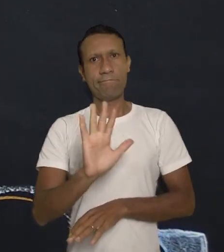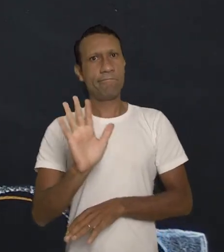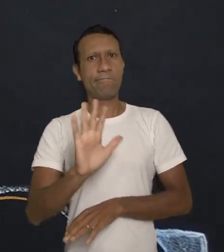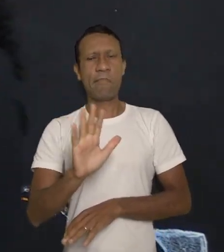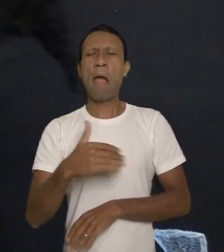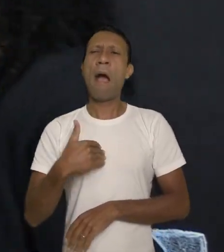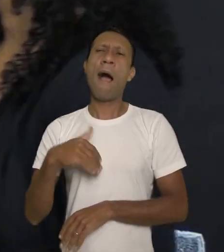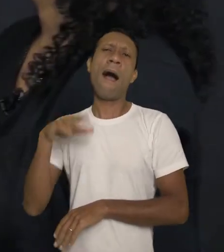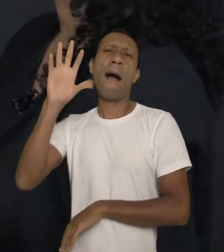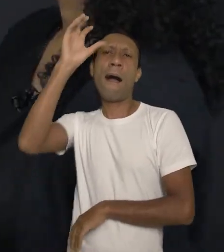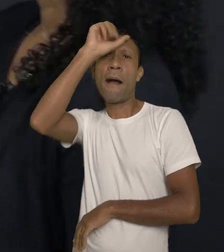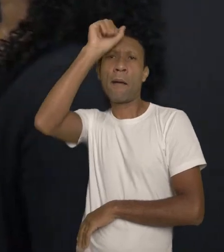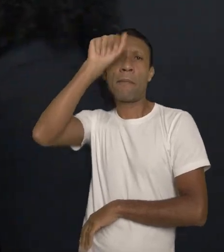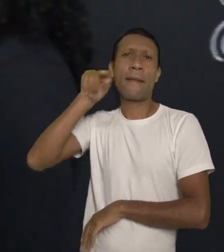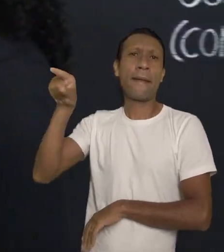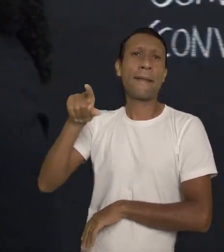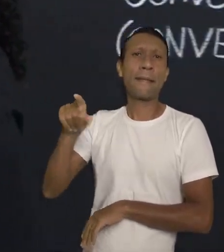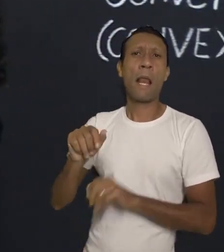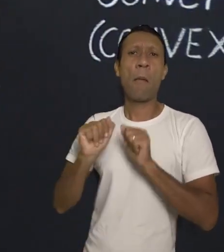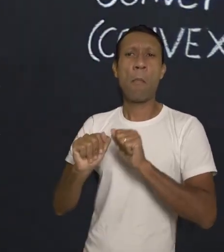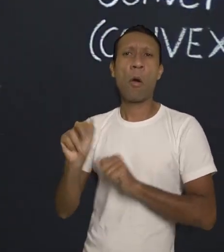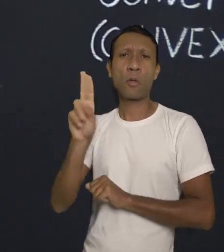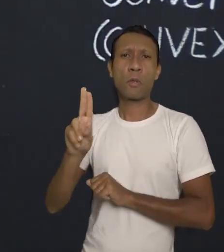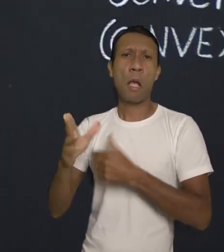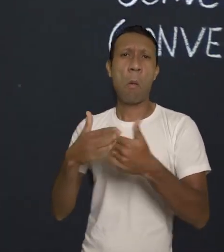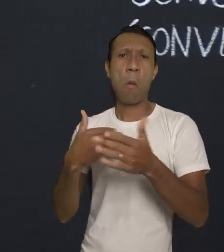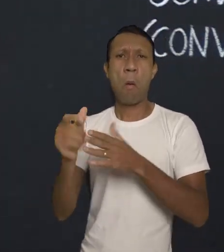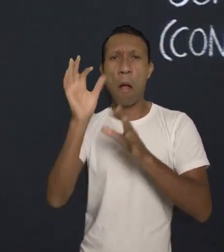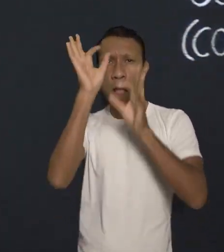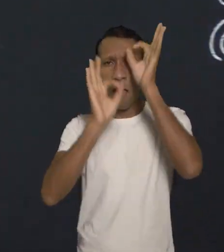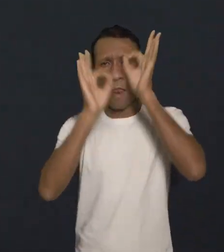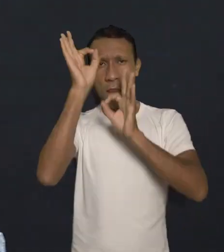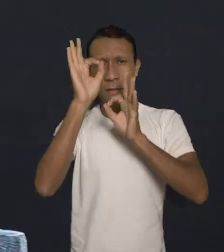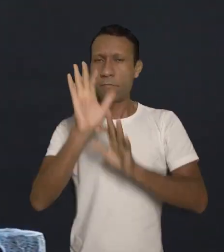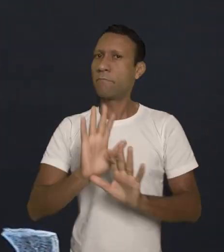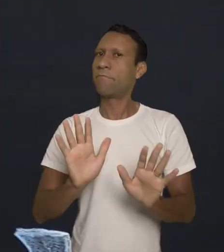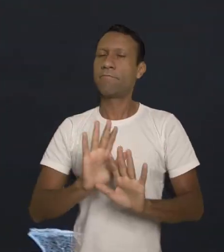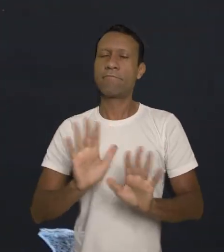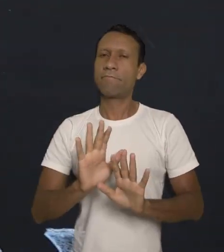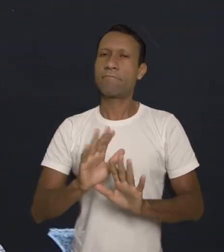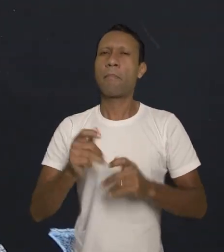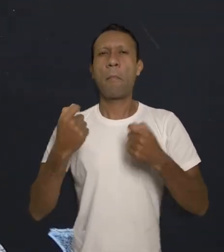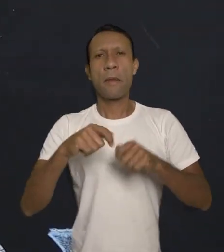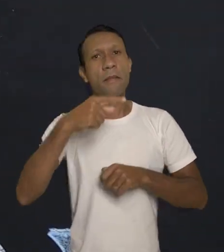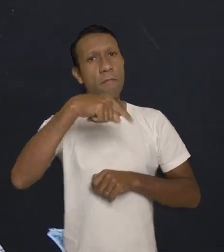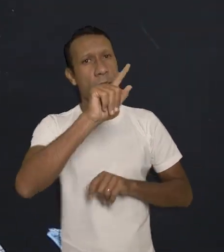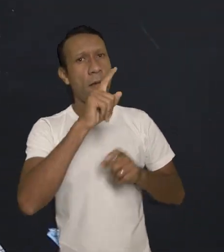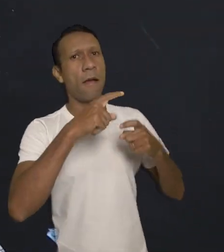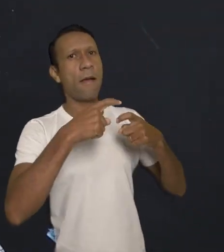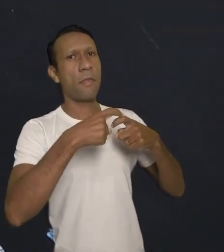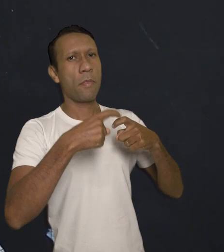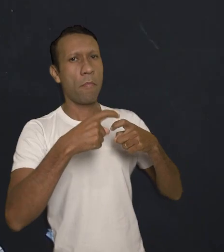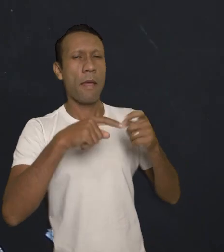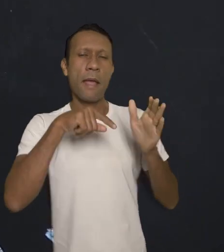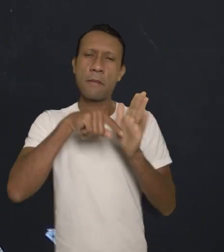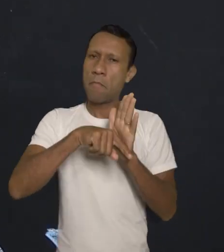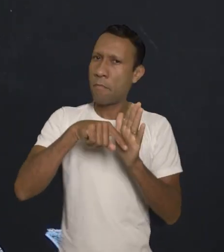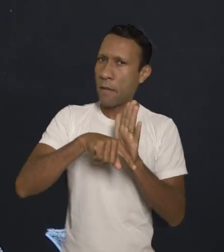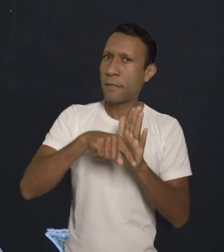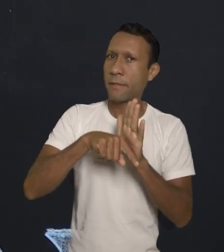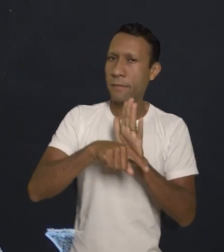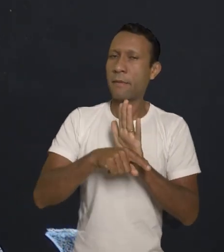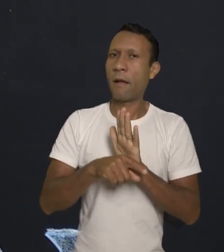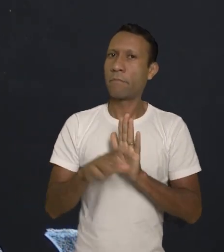Você não vai falar assim, ah, aprendi lá na aula, que é uma lente divergente e vai sair usando. não, isso precisa ser examinado, cada pessoa tem o seu grau,